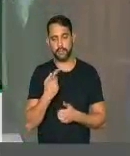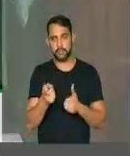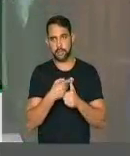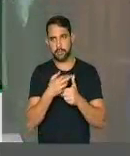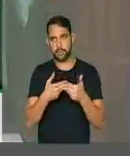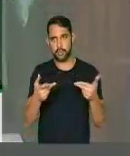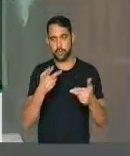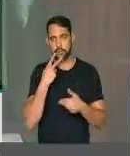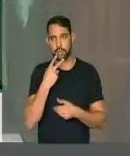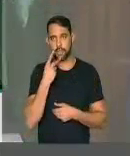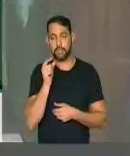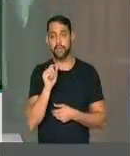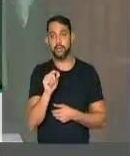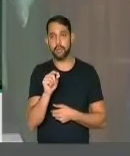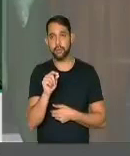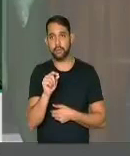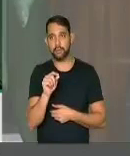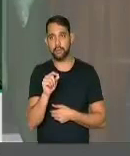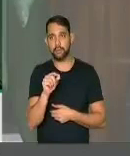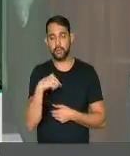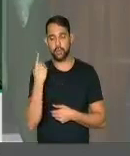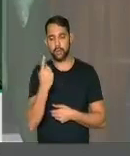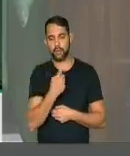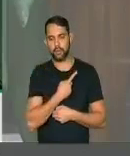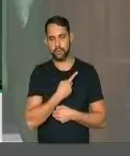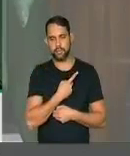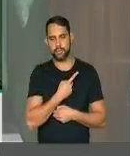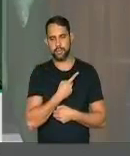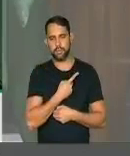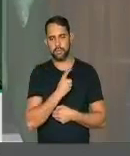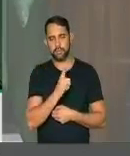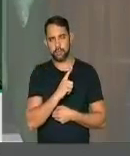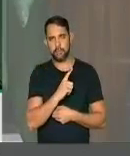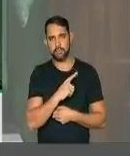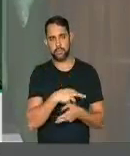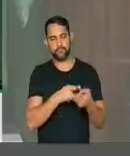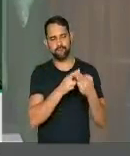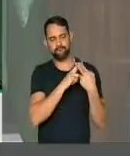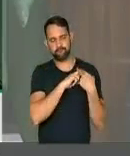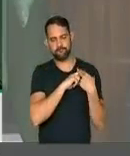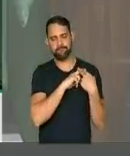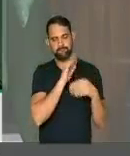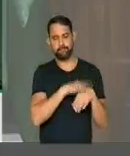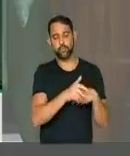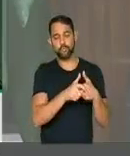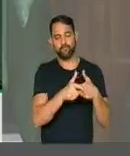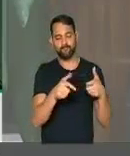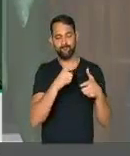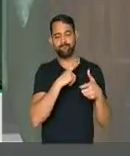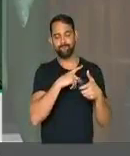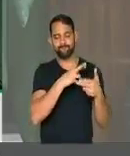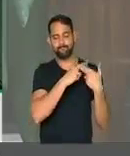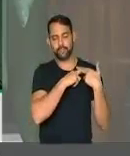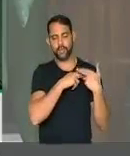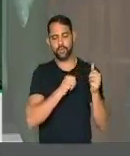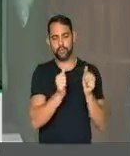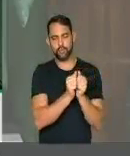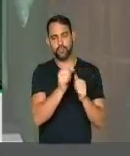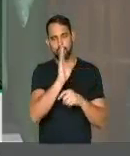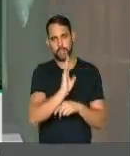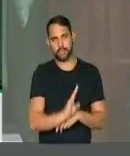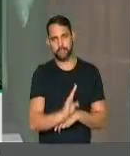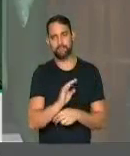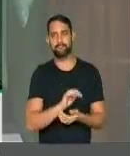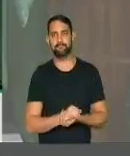primeiramente, dizer que nós temos uma responsabilidade muito grande com o nosso país.